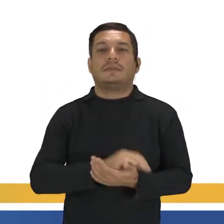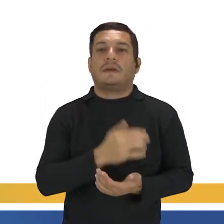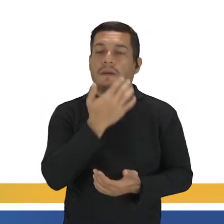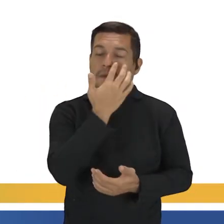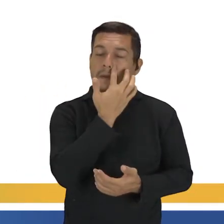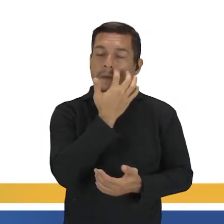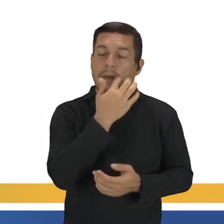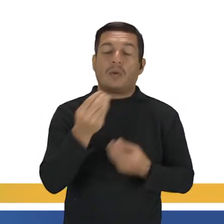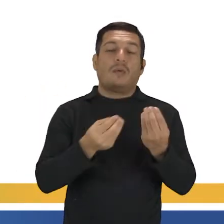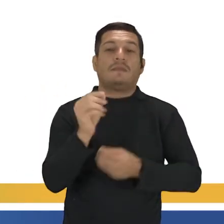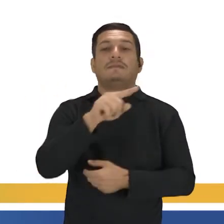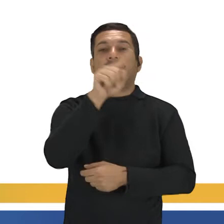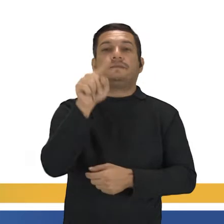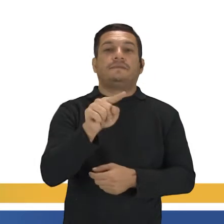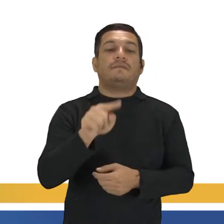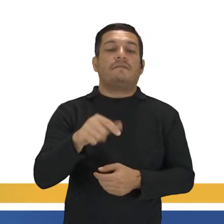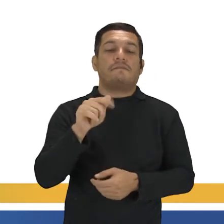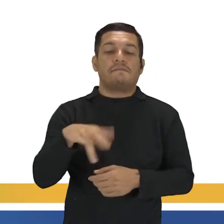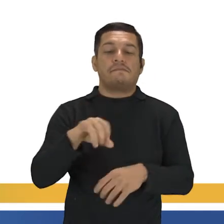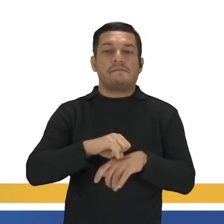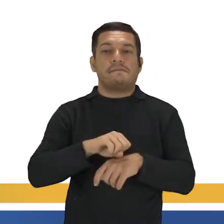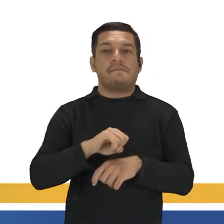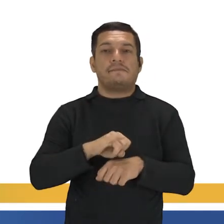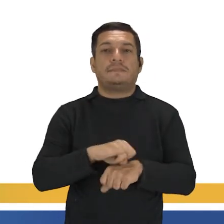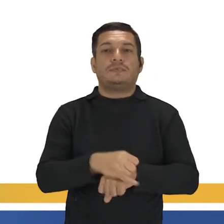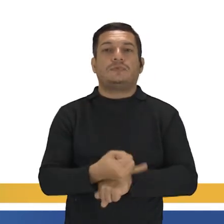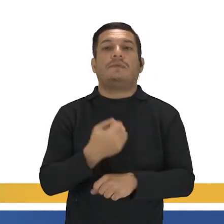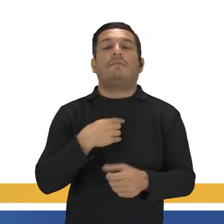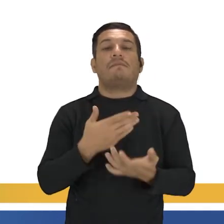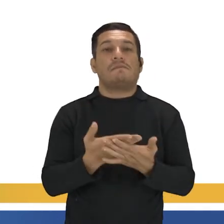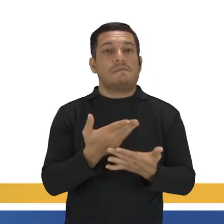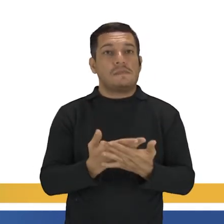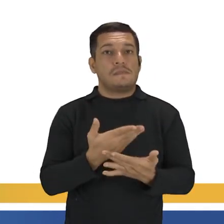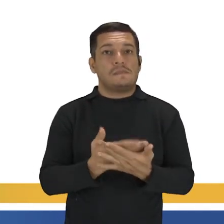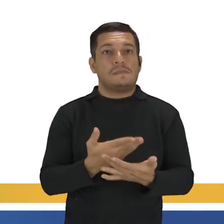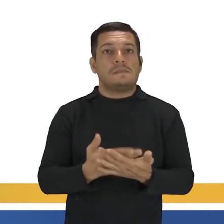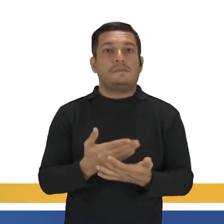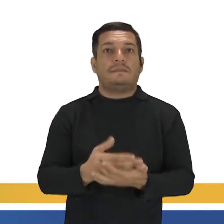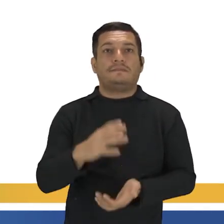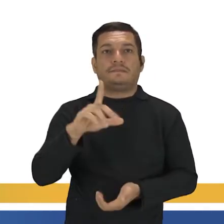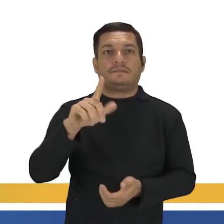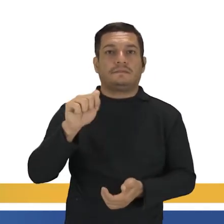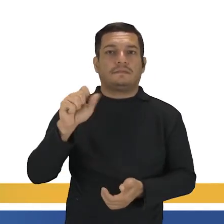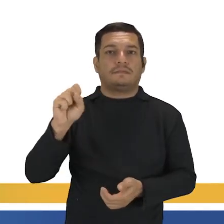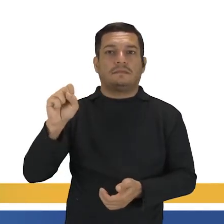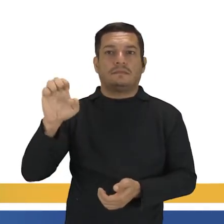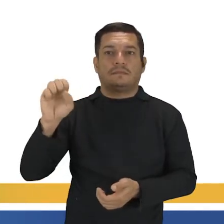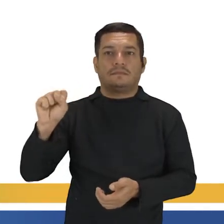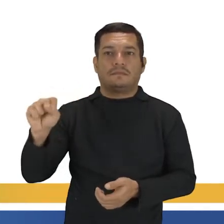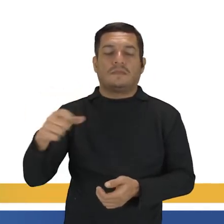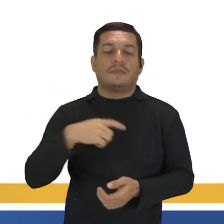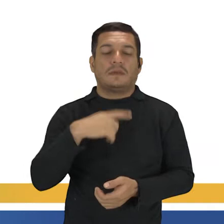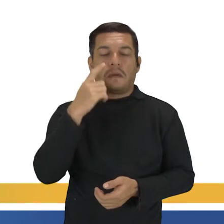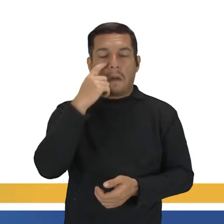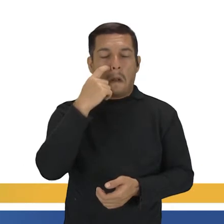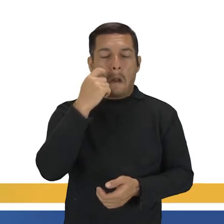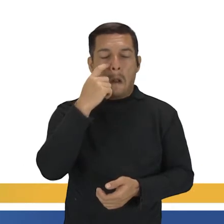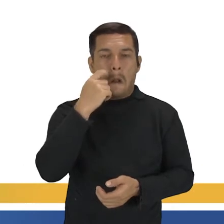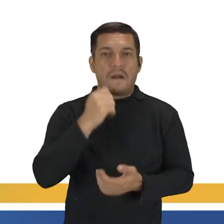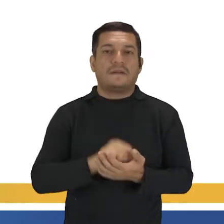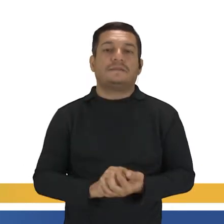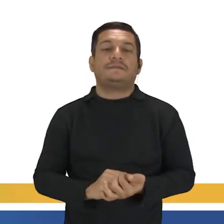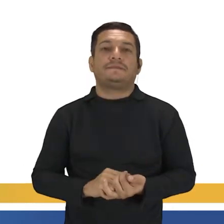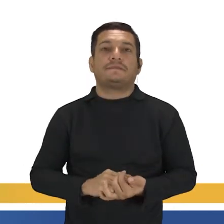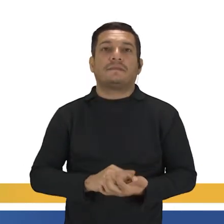Forma interrogativa. Quem é o sujeito aí? São as aulas. É, classes. Então, are classes going to begin